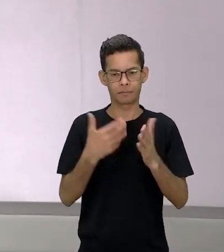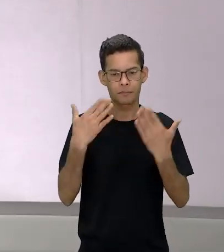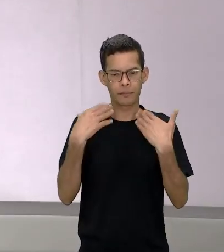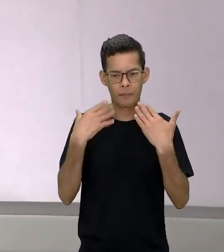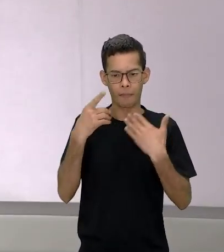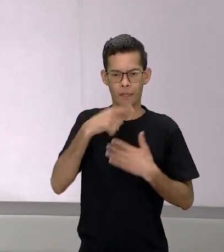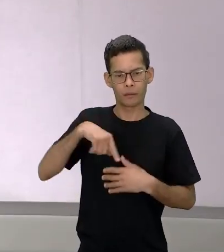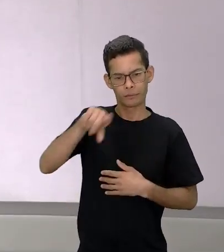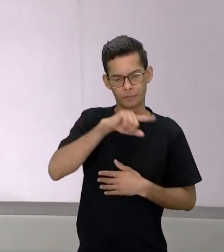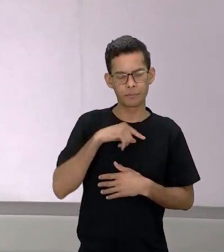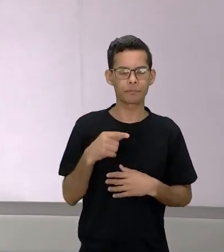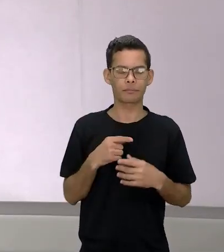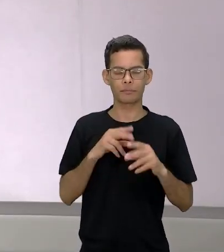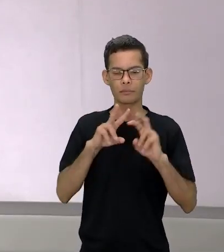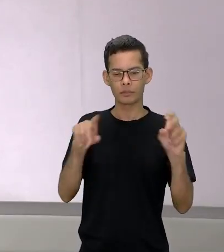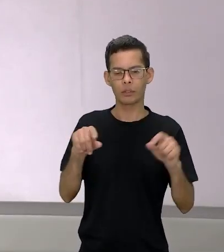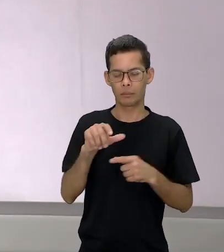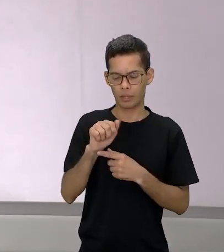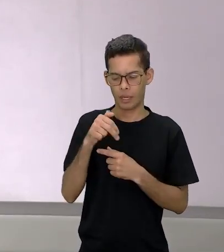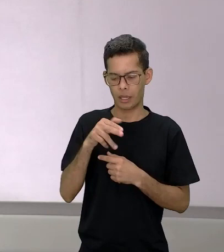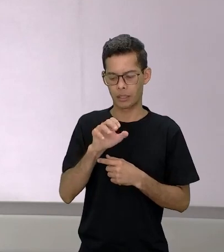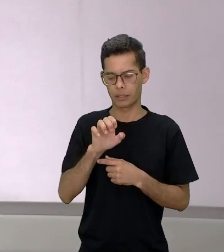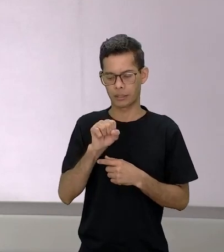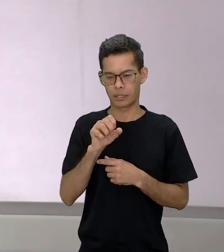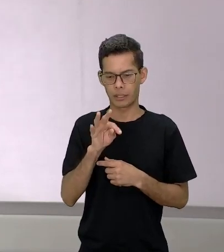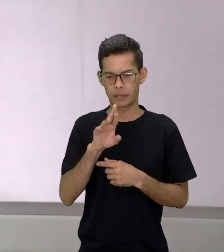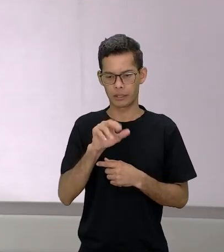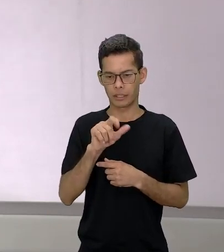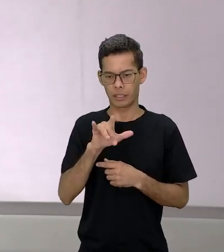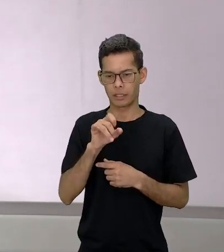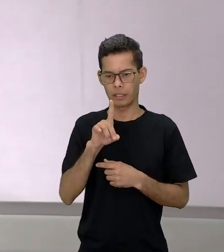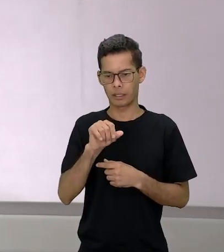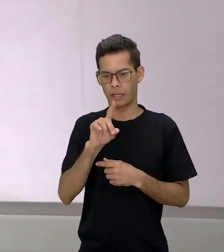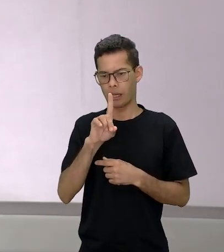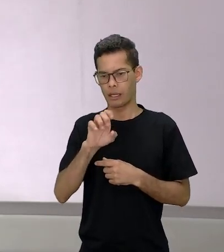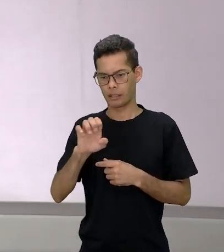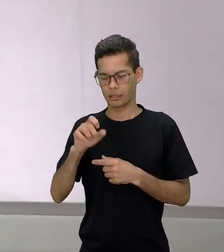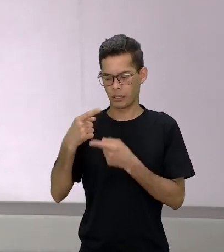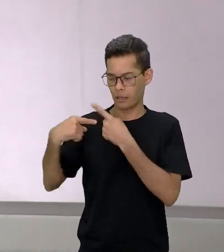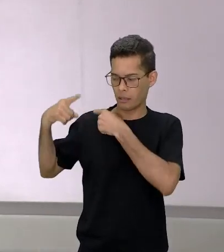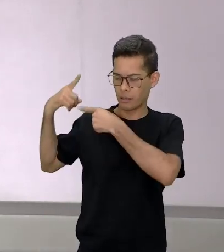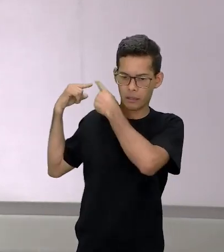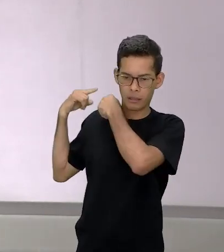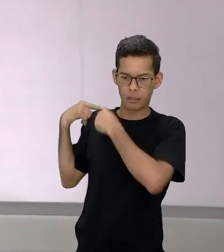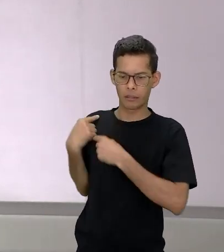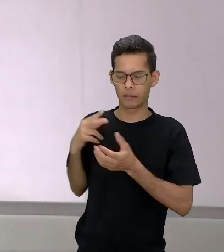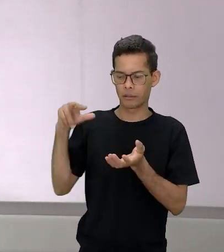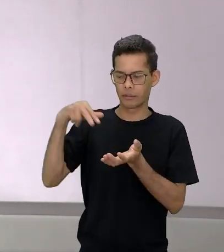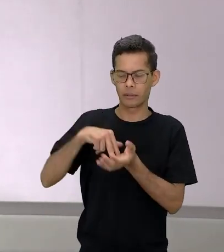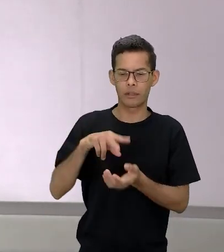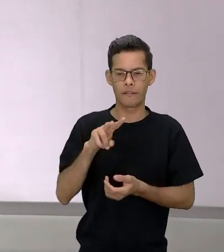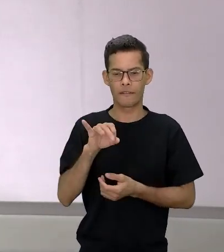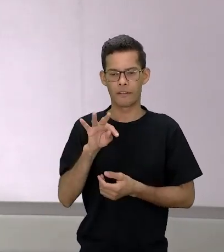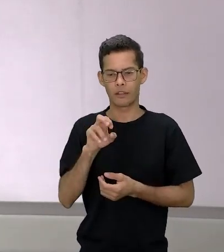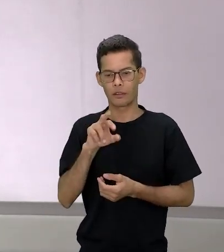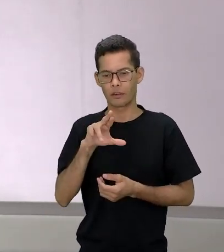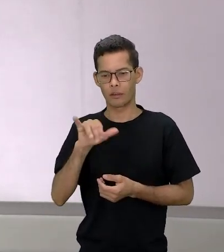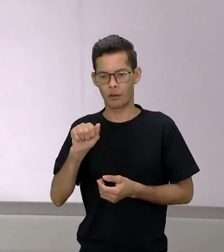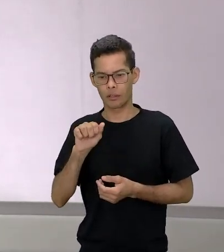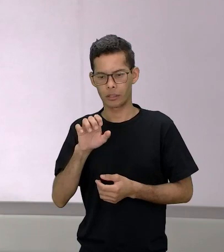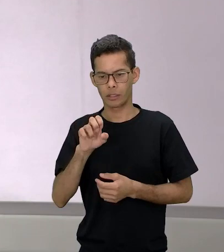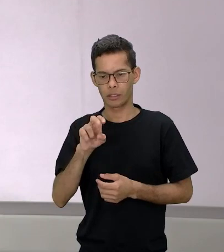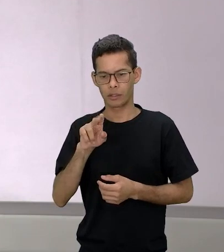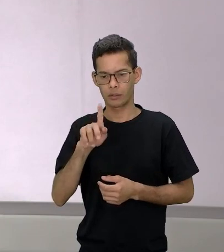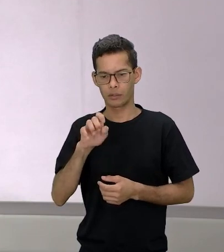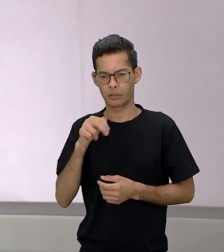também com a ancestralidade da Tituba eu trouxe a poetisa Vitória Eugênia Santa Cruz